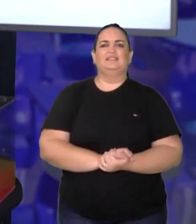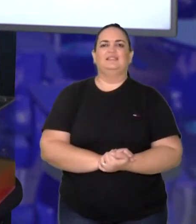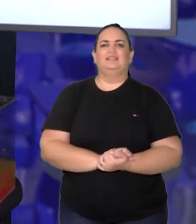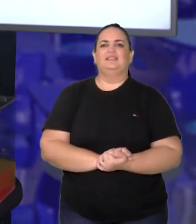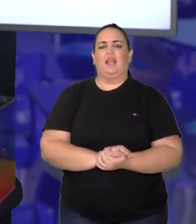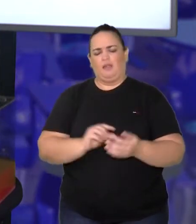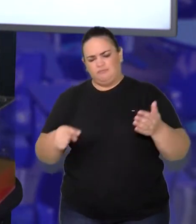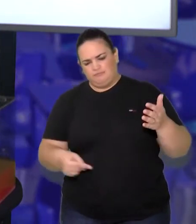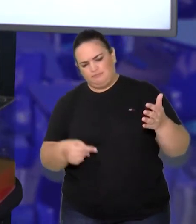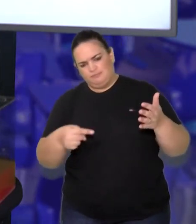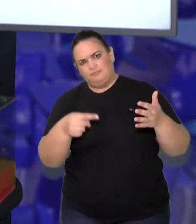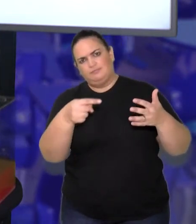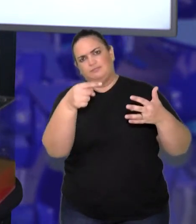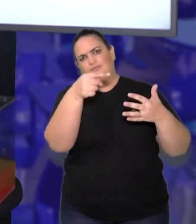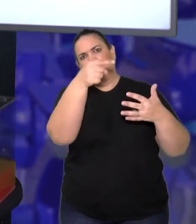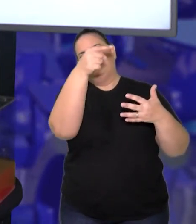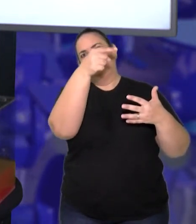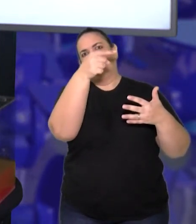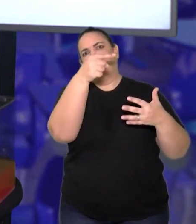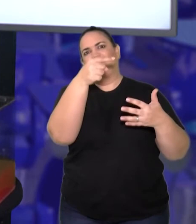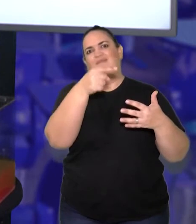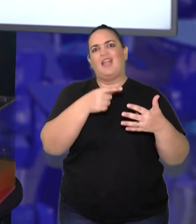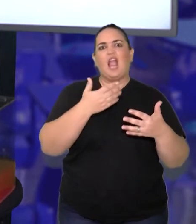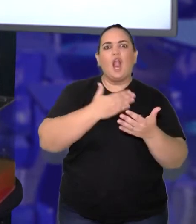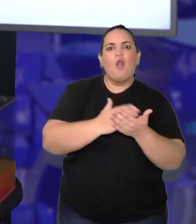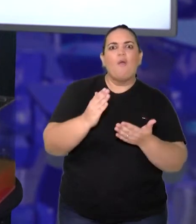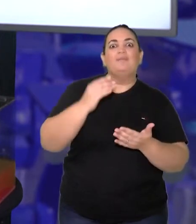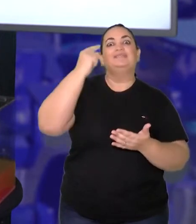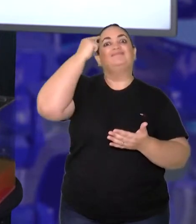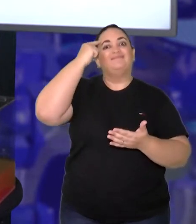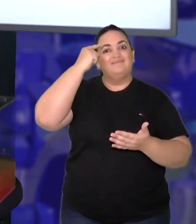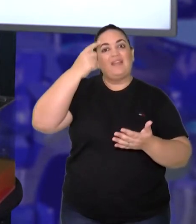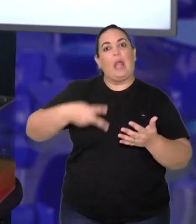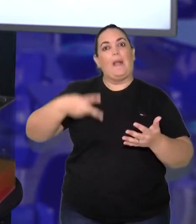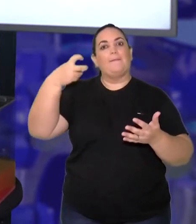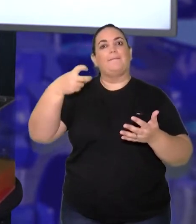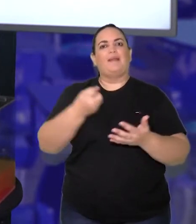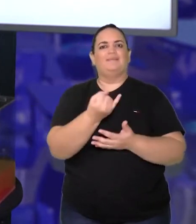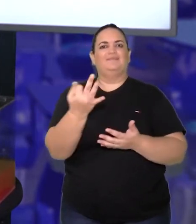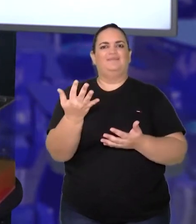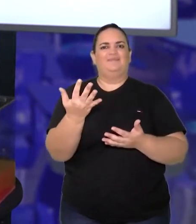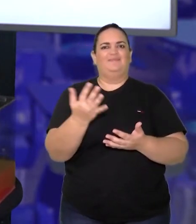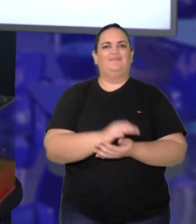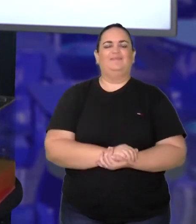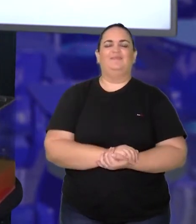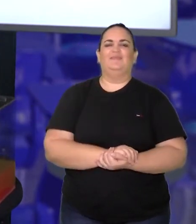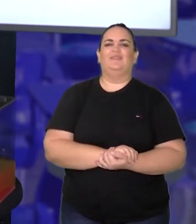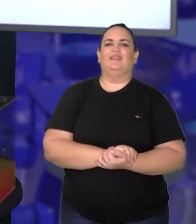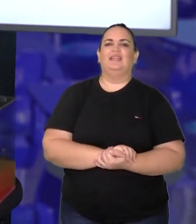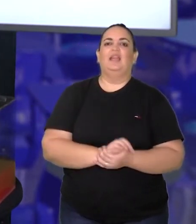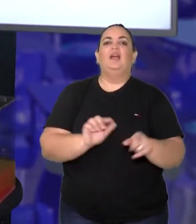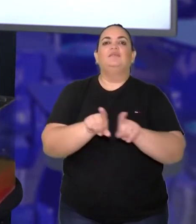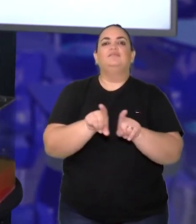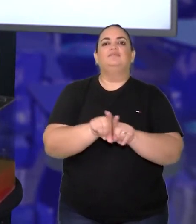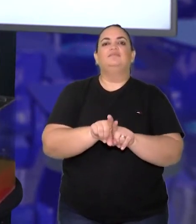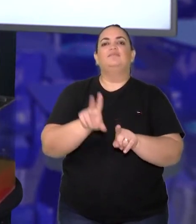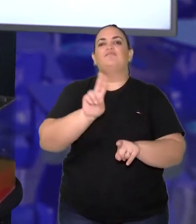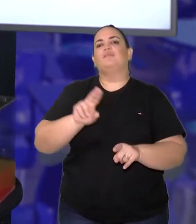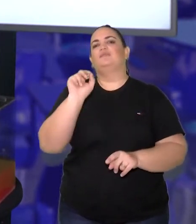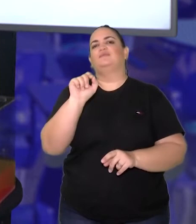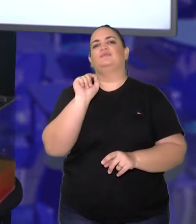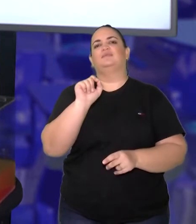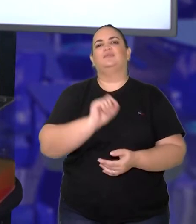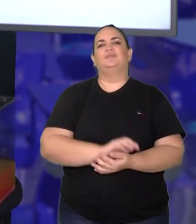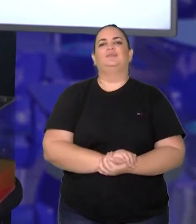gente pode ter a ideia do quantitativo nessa situação, tá? Podemos contar também, utilizando, dependendo da situação,